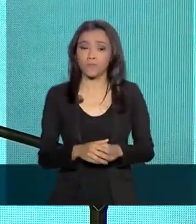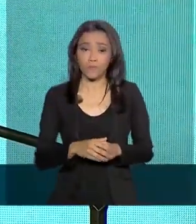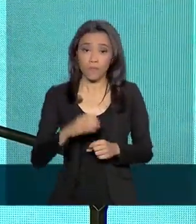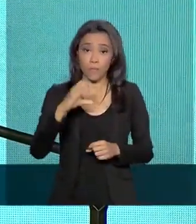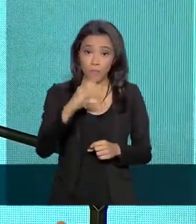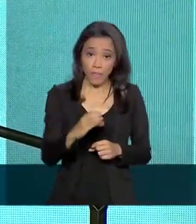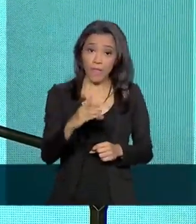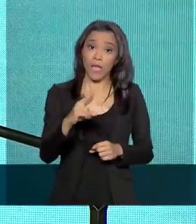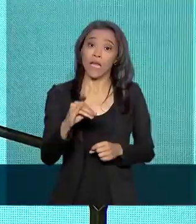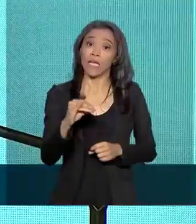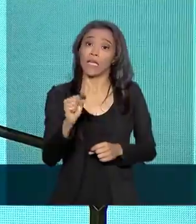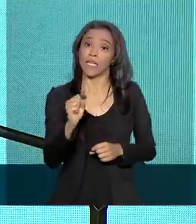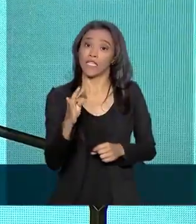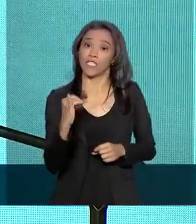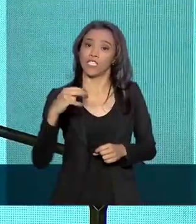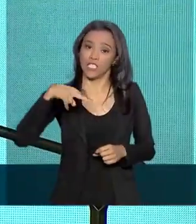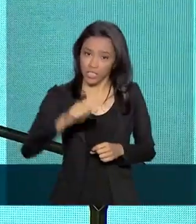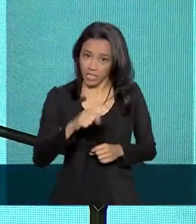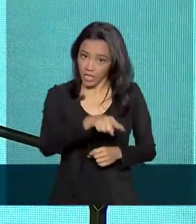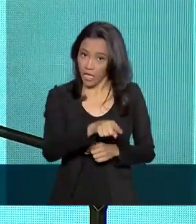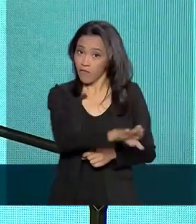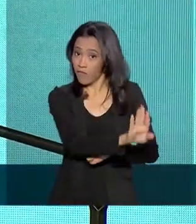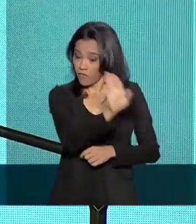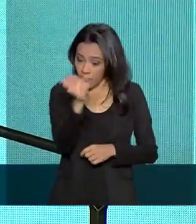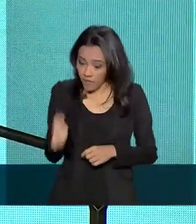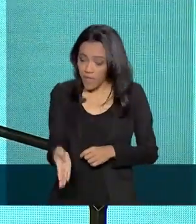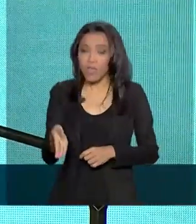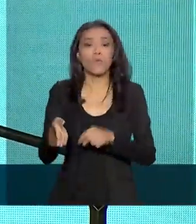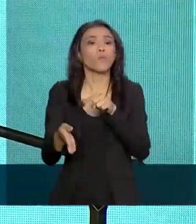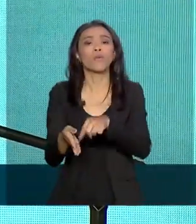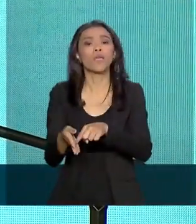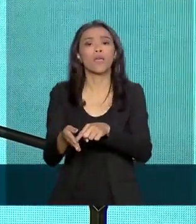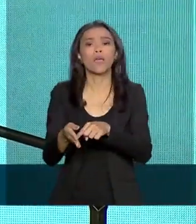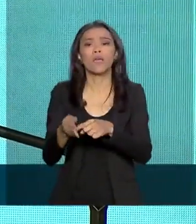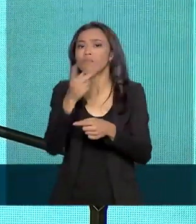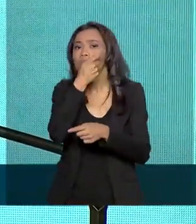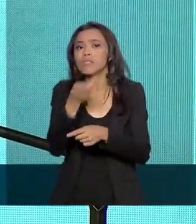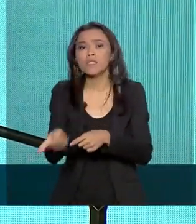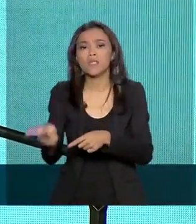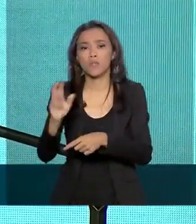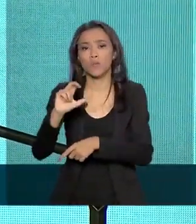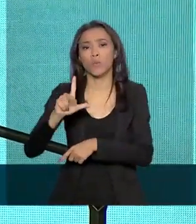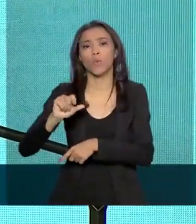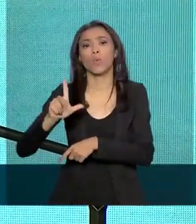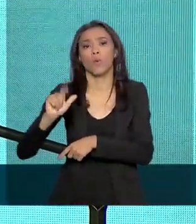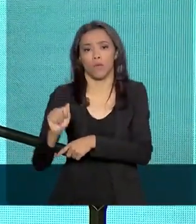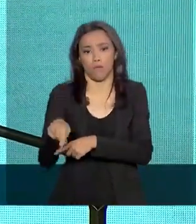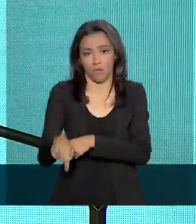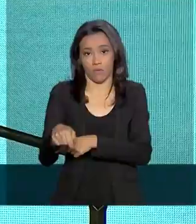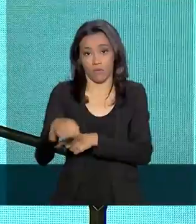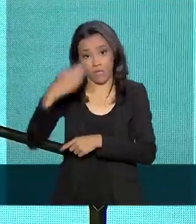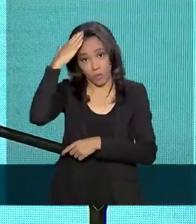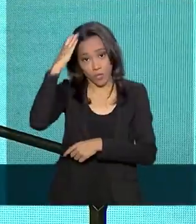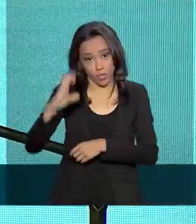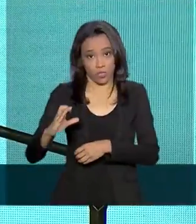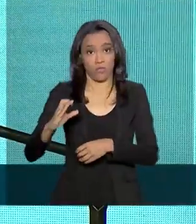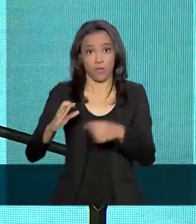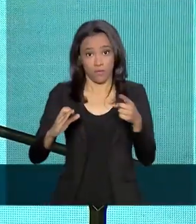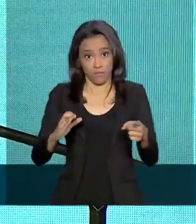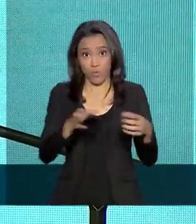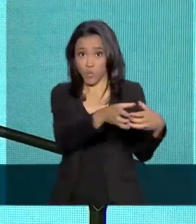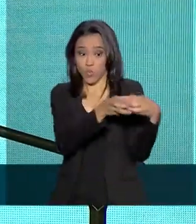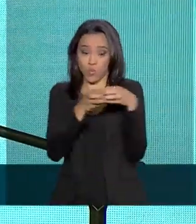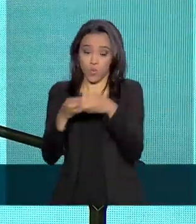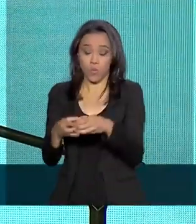Cristina Kirchner esteve visitando o Lula aqui em Curitiba. Ele também já falou que ia rever